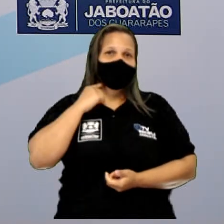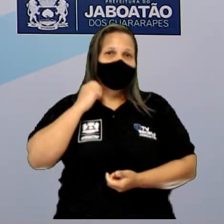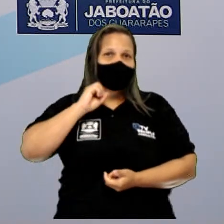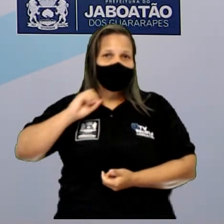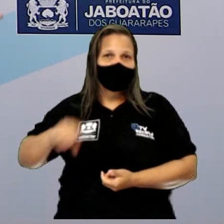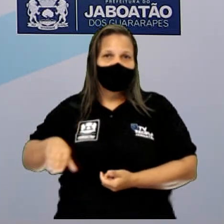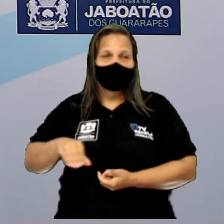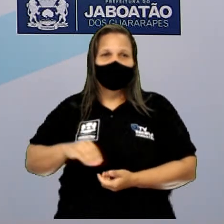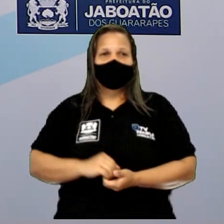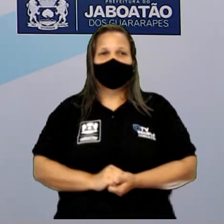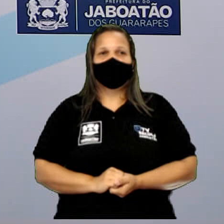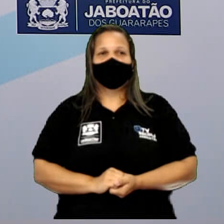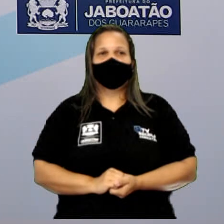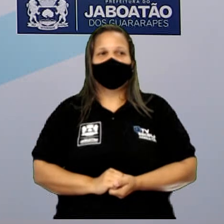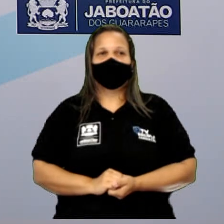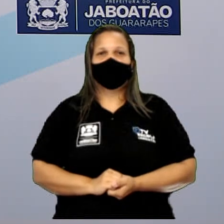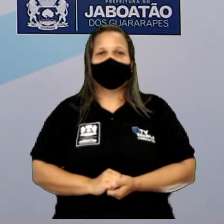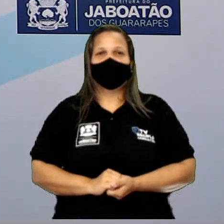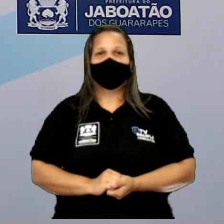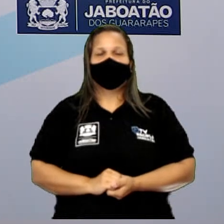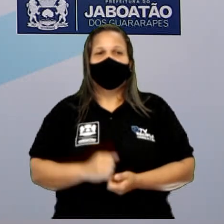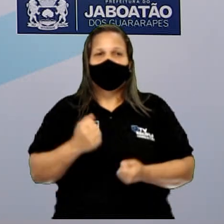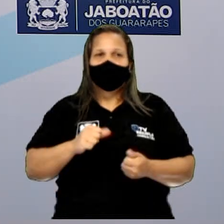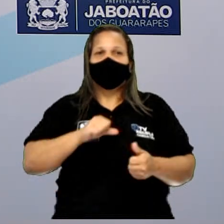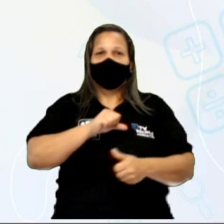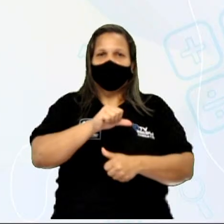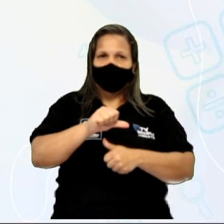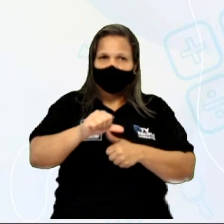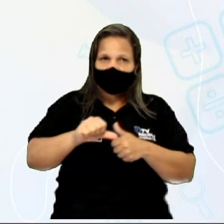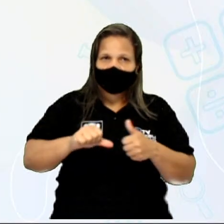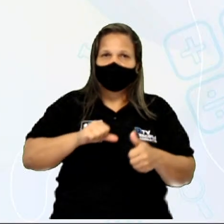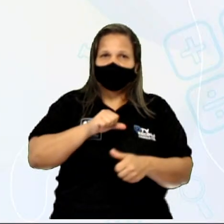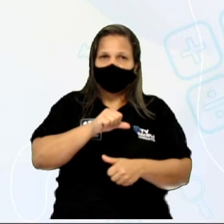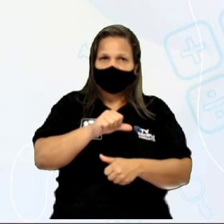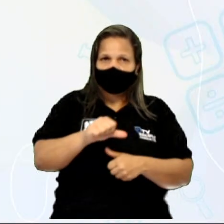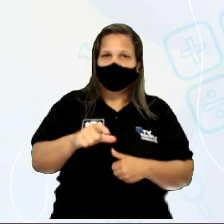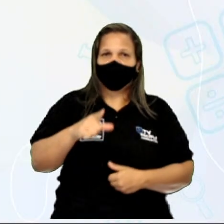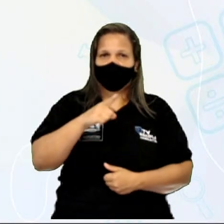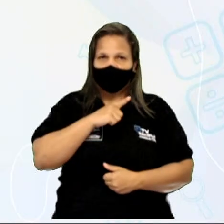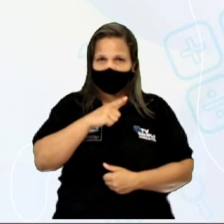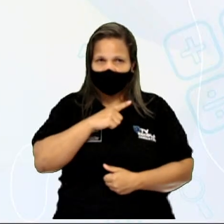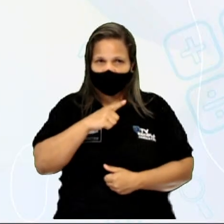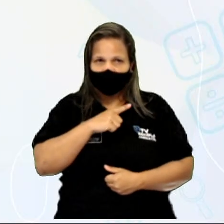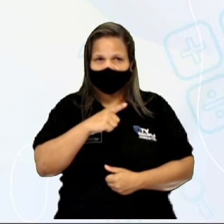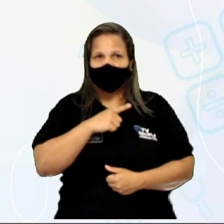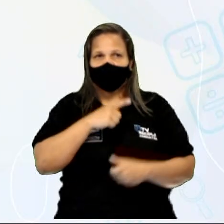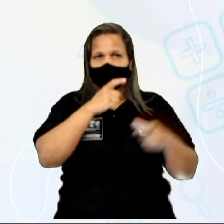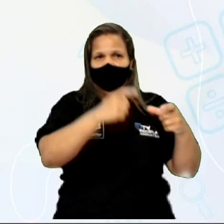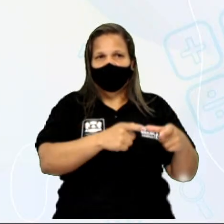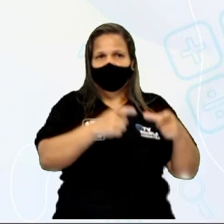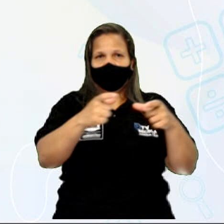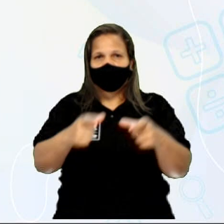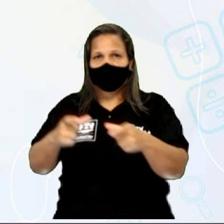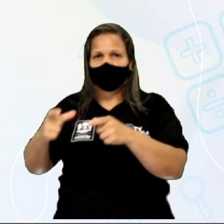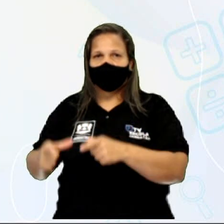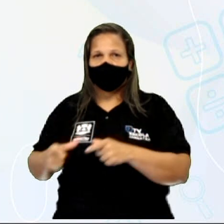precisam ser recicladas. E a gente tem aí vários pontos diferentes onde a gente consegue